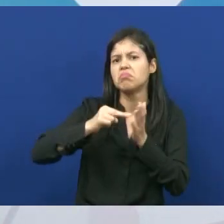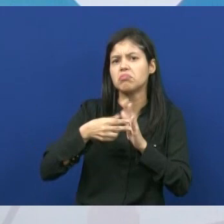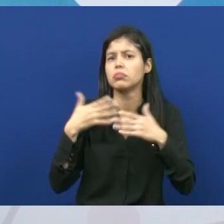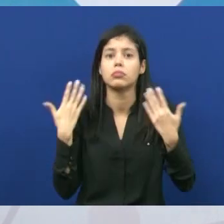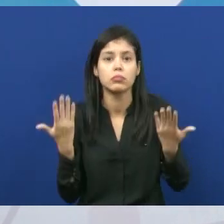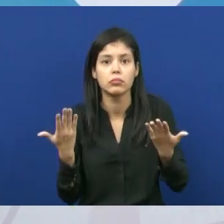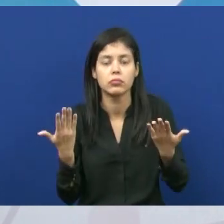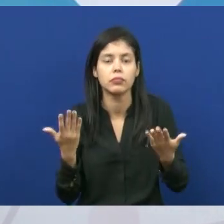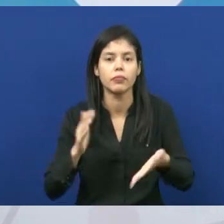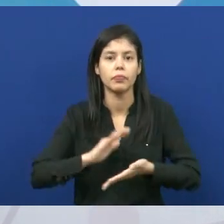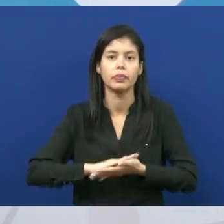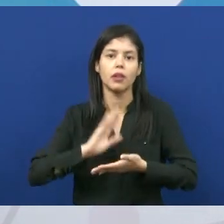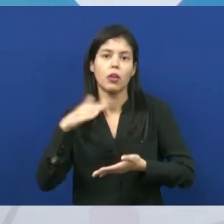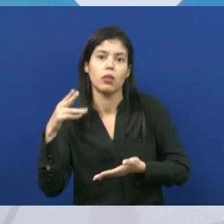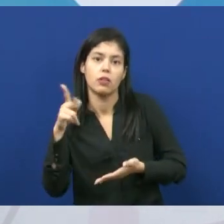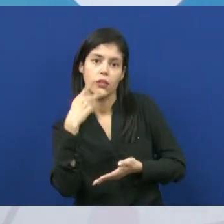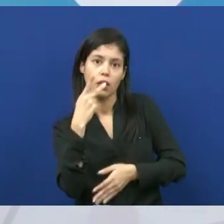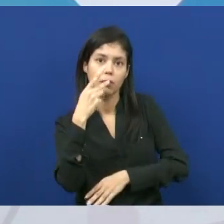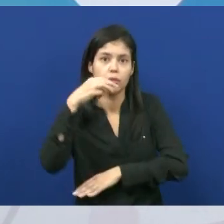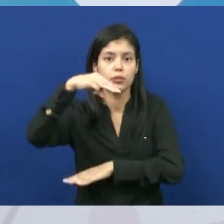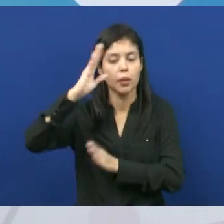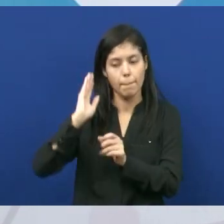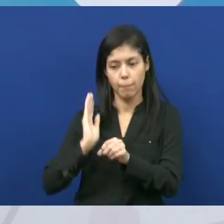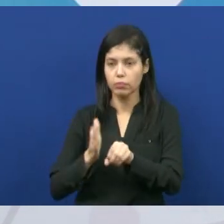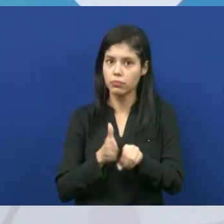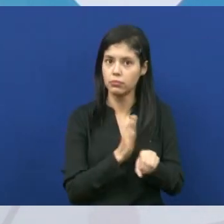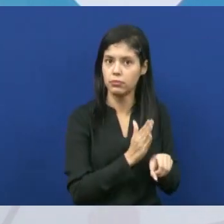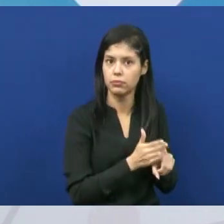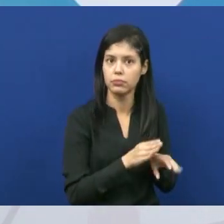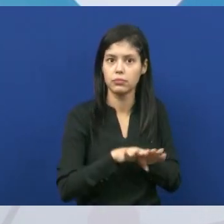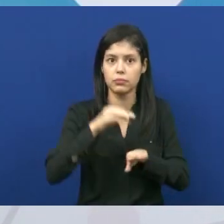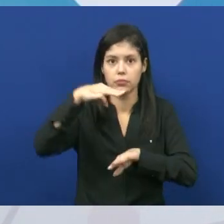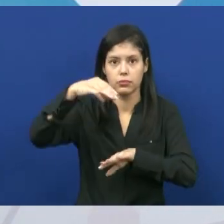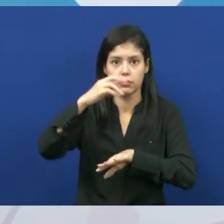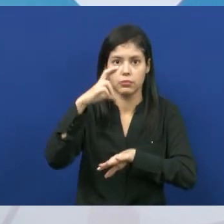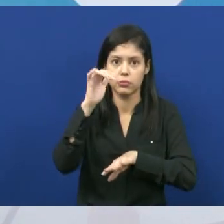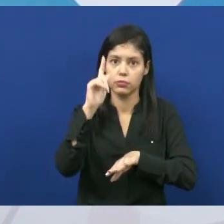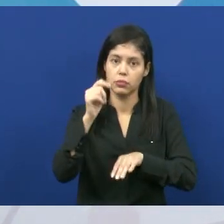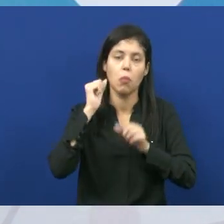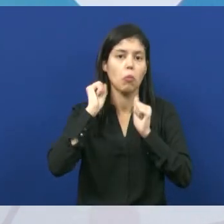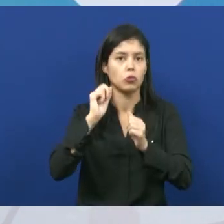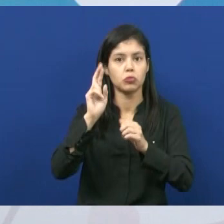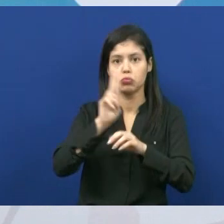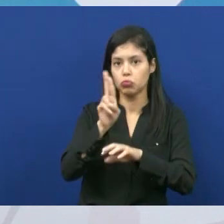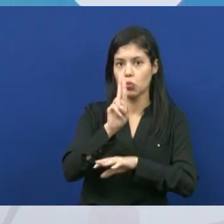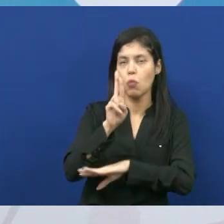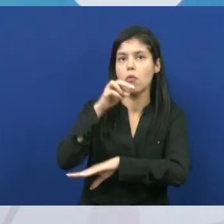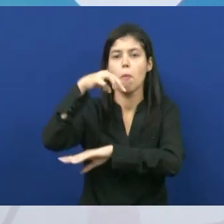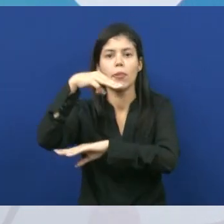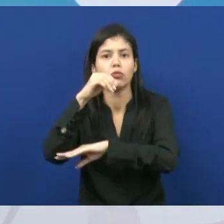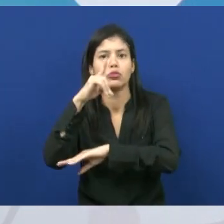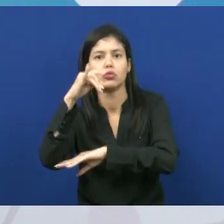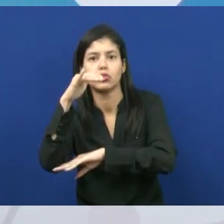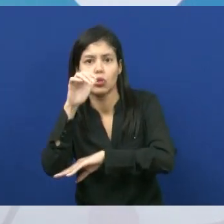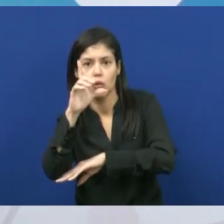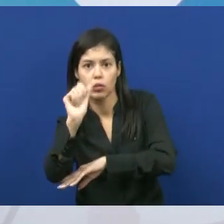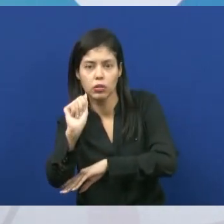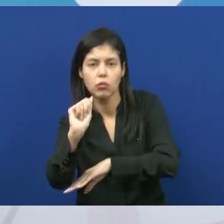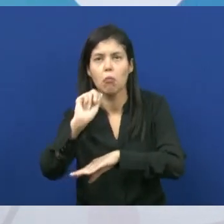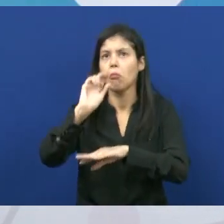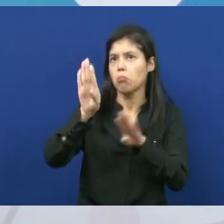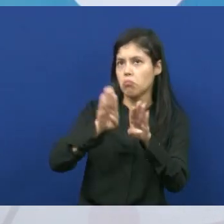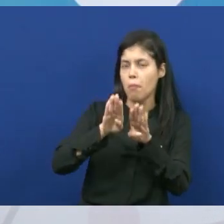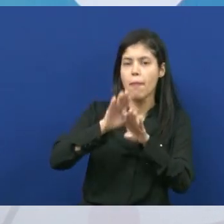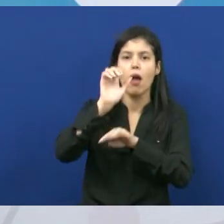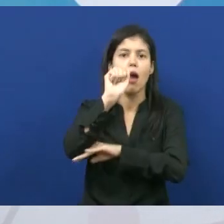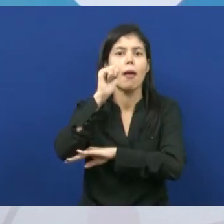exemplo, quando a gente fala macaxeira, ela sofre algumas variações. Eu posso chamar de mandioca em alguns lugares, eu posso chamar de